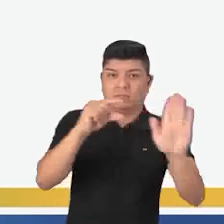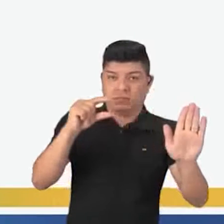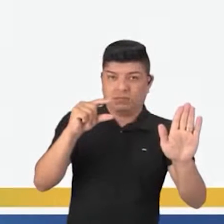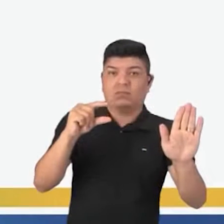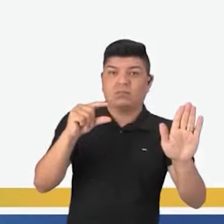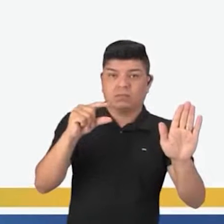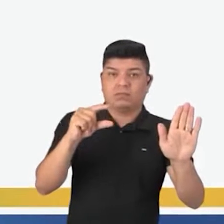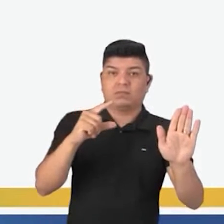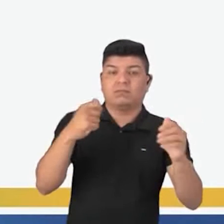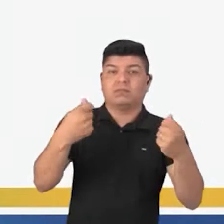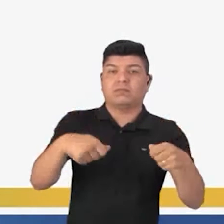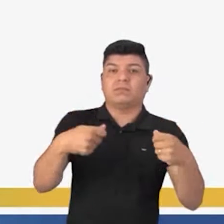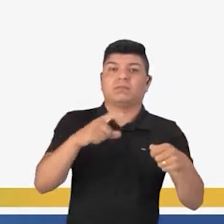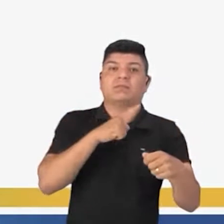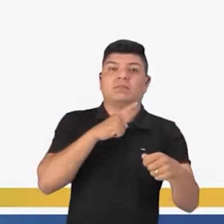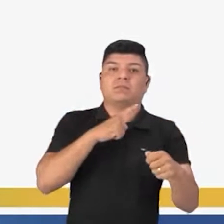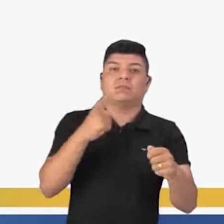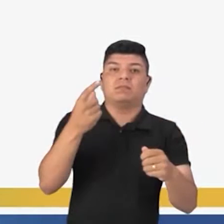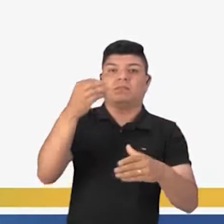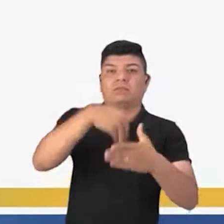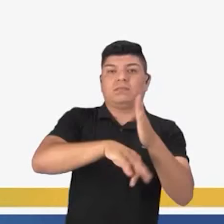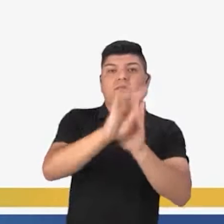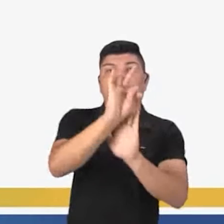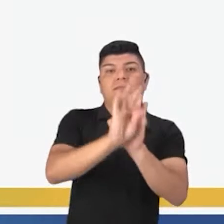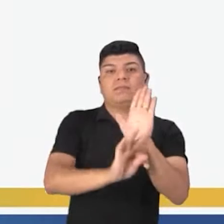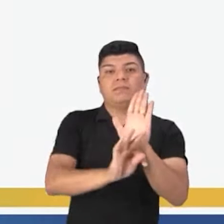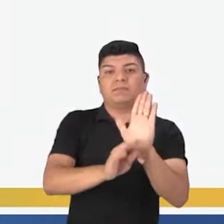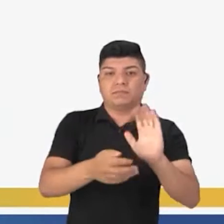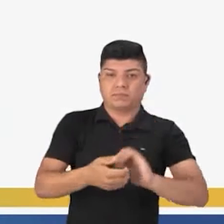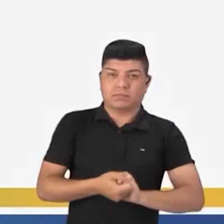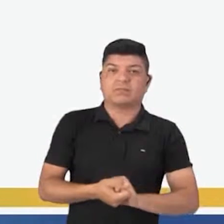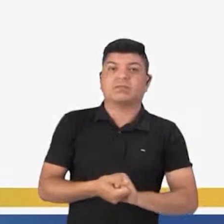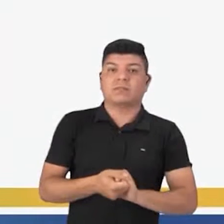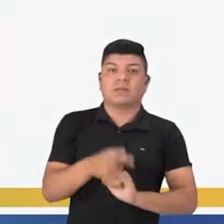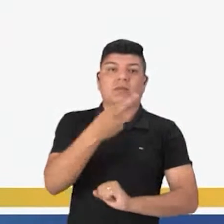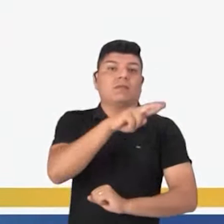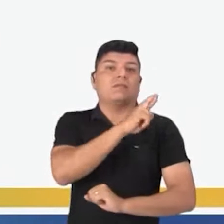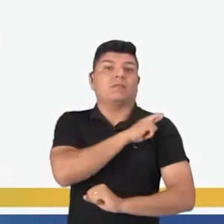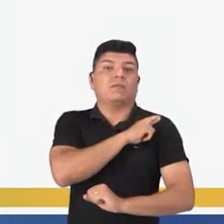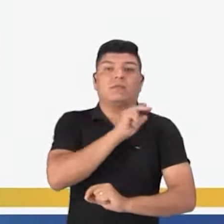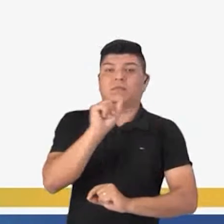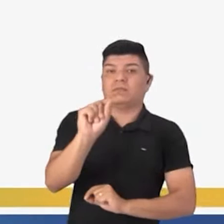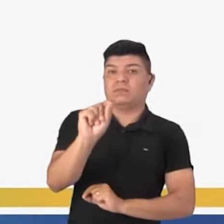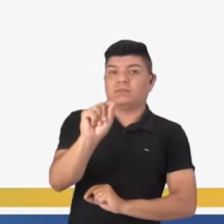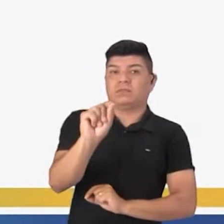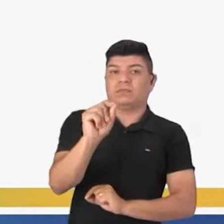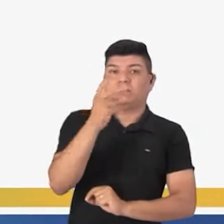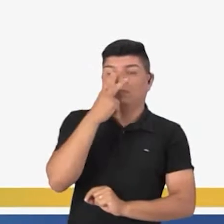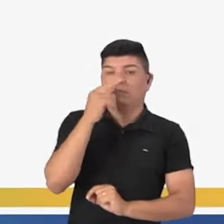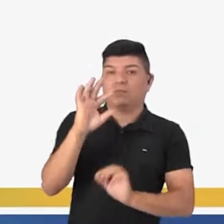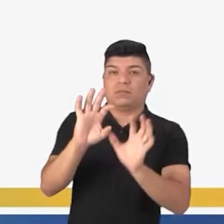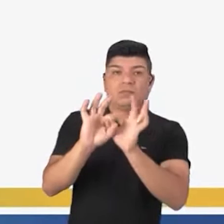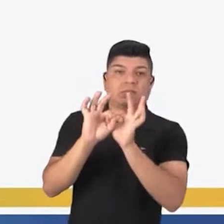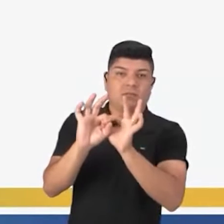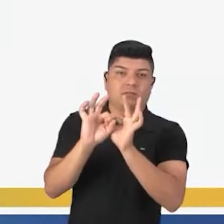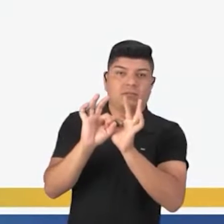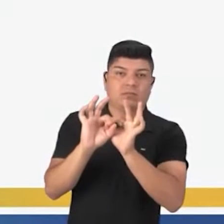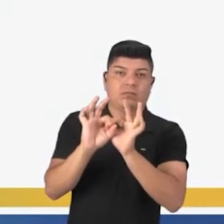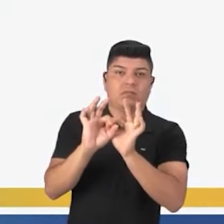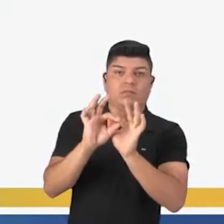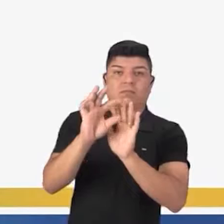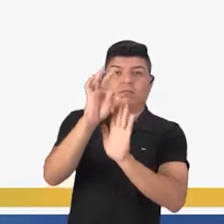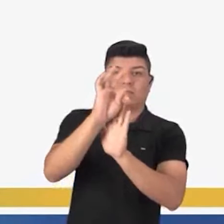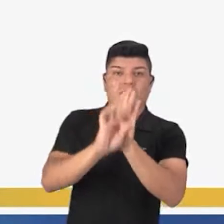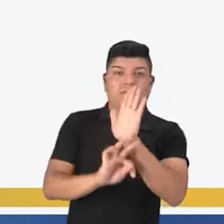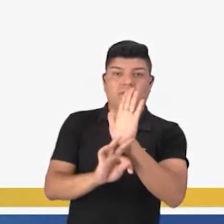parágrafos que existem em um texto. Eles são responsáveis por articular as